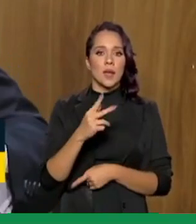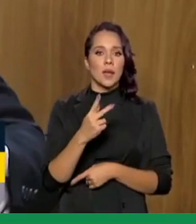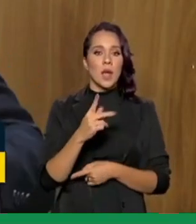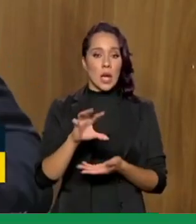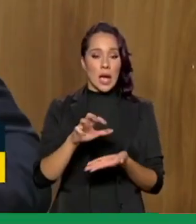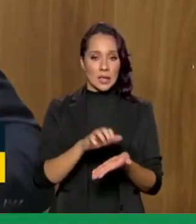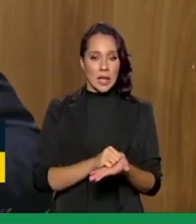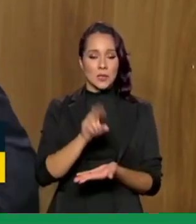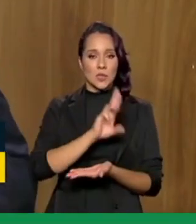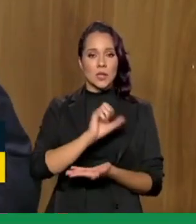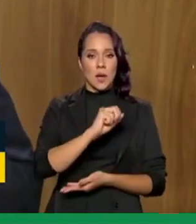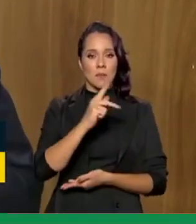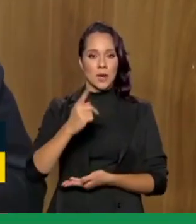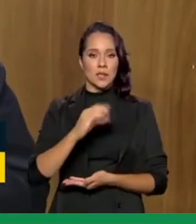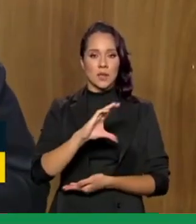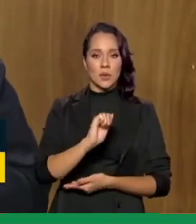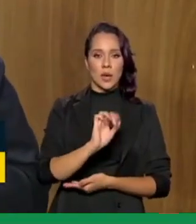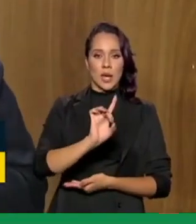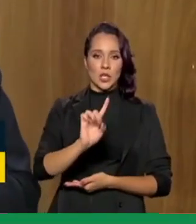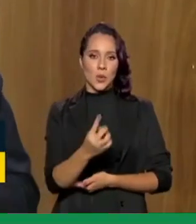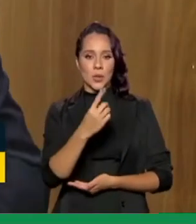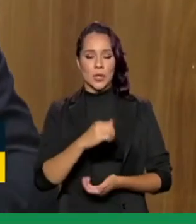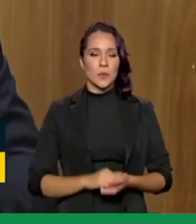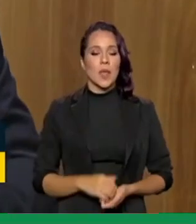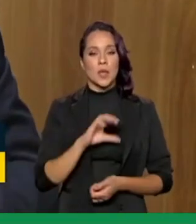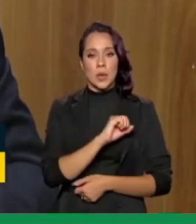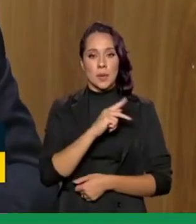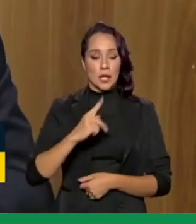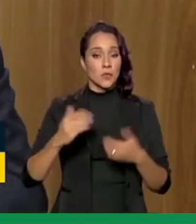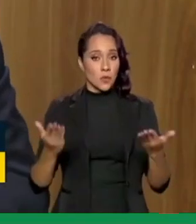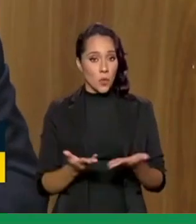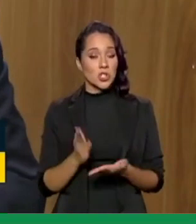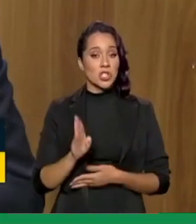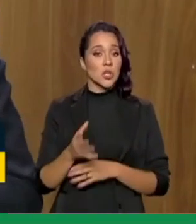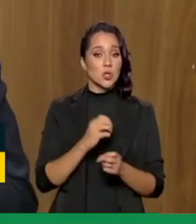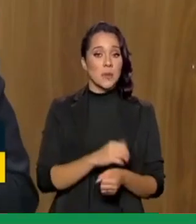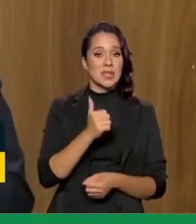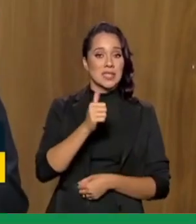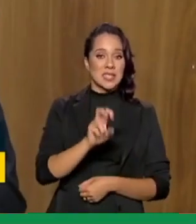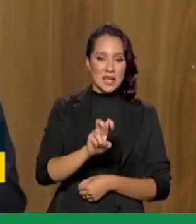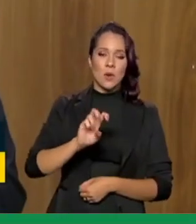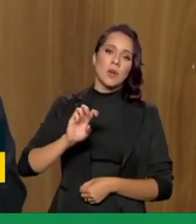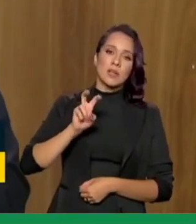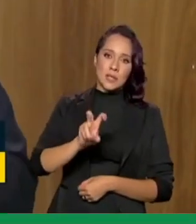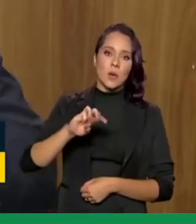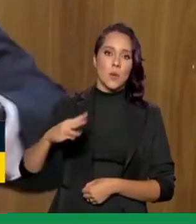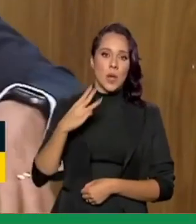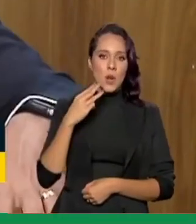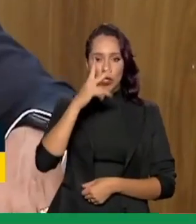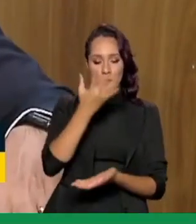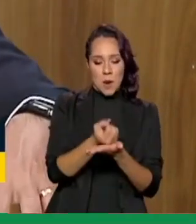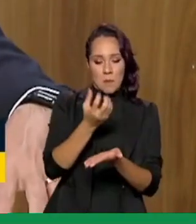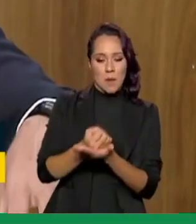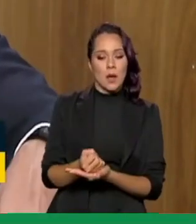-cadastro através do aplicativo do cadastro único então o aplicativo hoje que já tem cerca de 5 milhões de downloads ele está nas